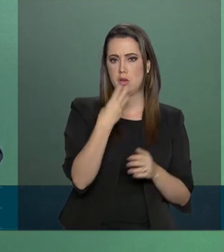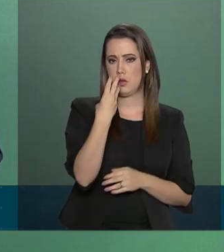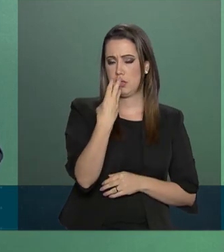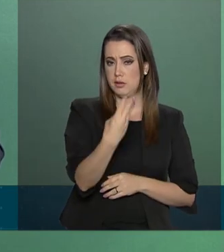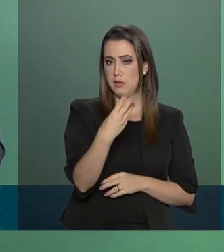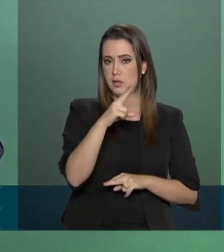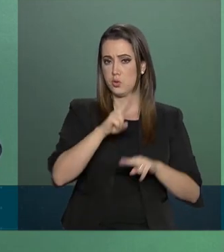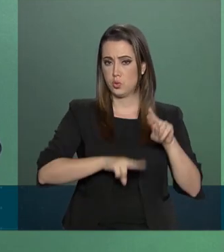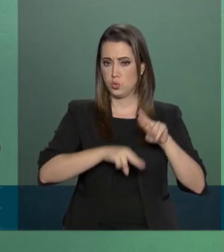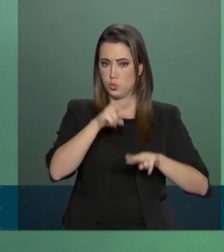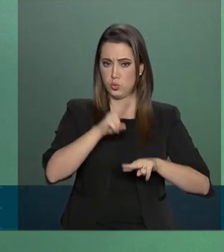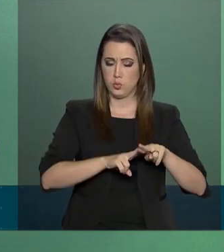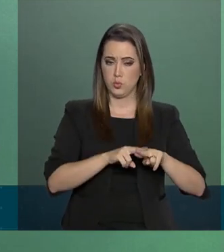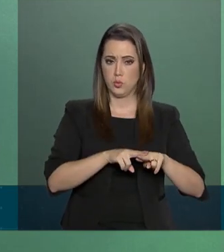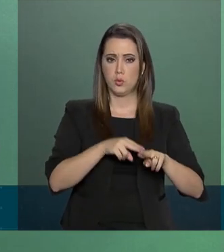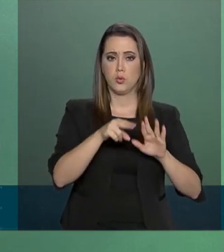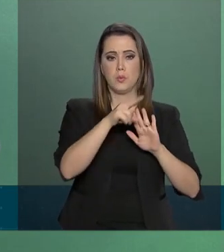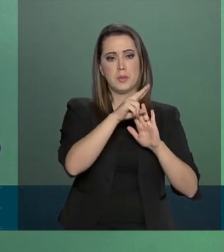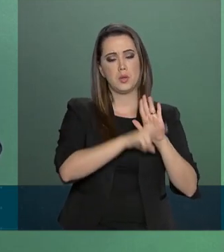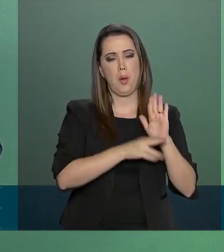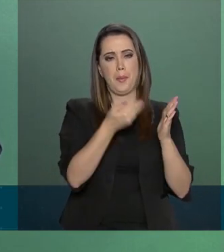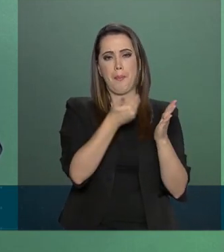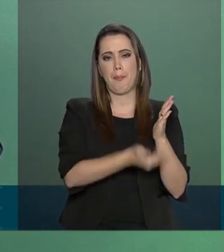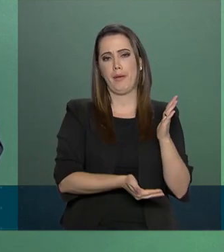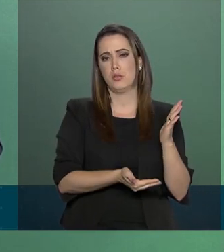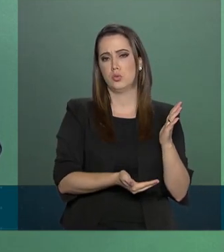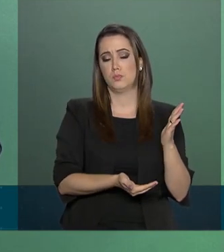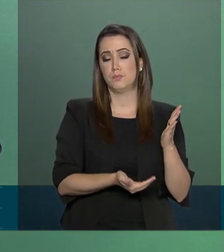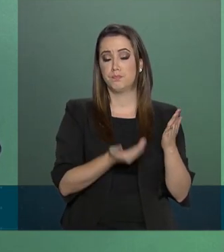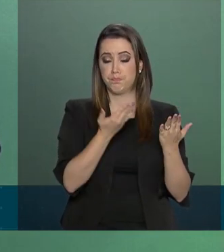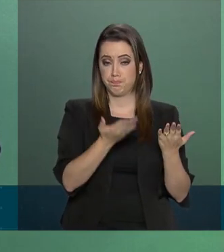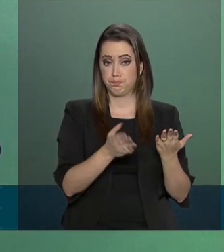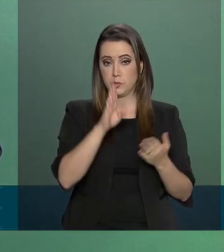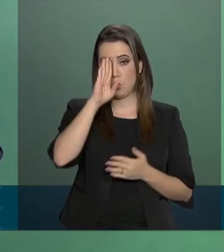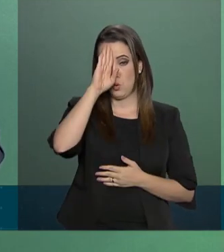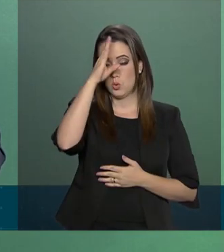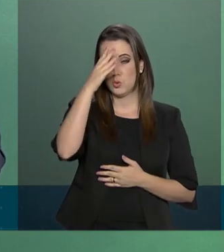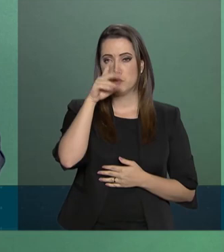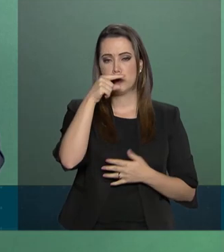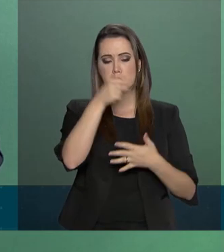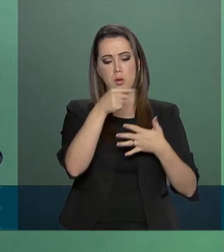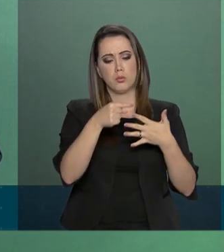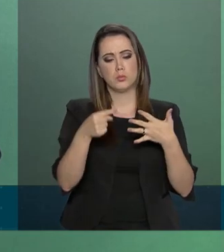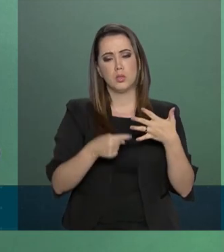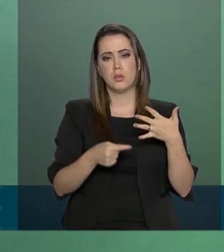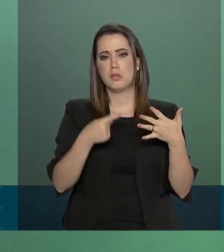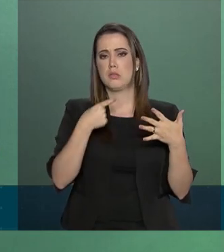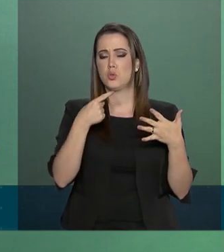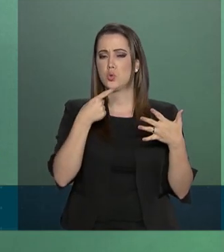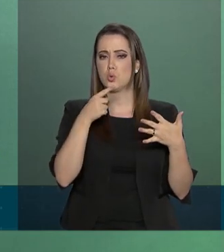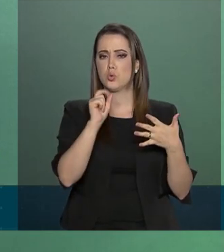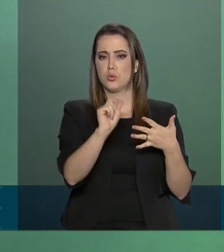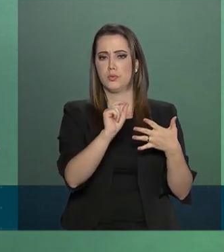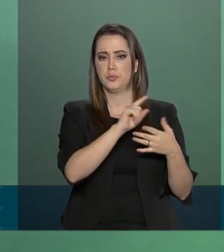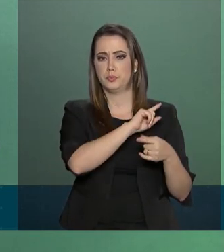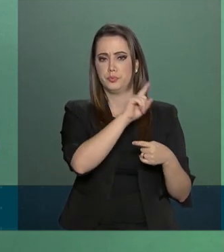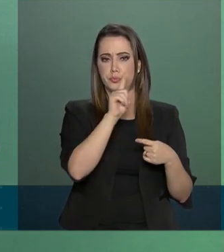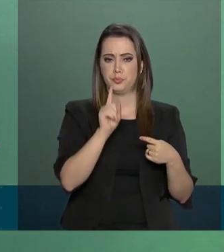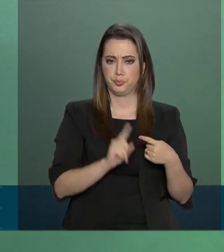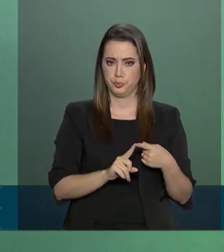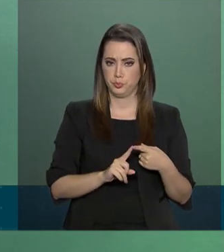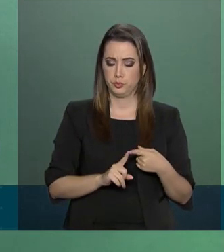de junho, quando a norma perde a validade. Os principais pontos discutidos foram os seguintes.